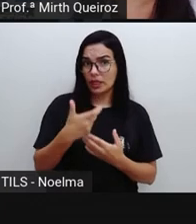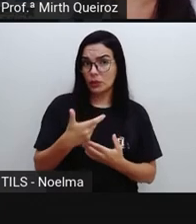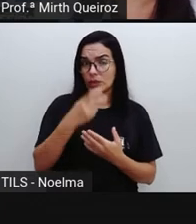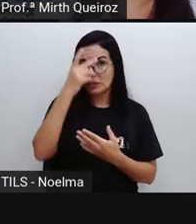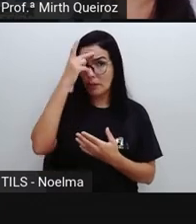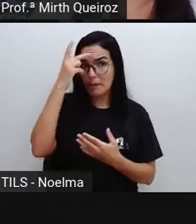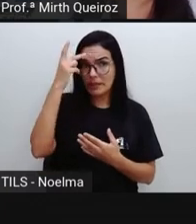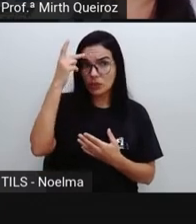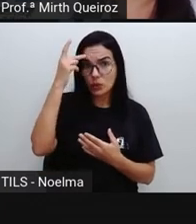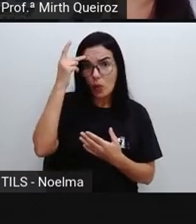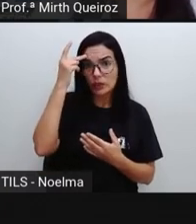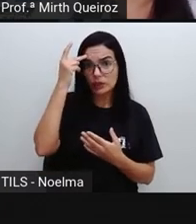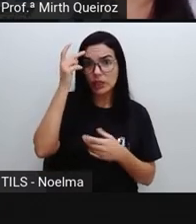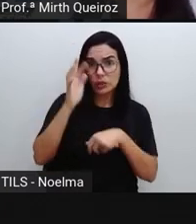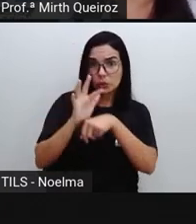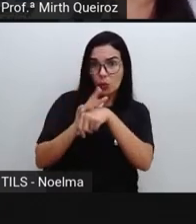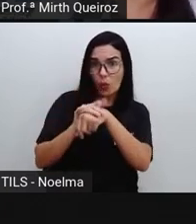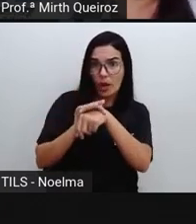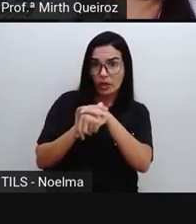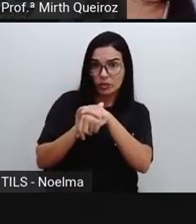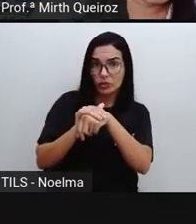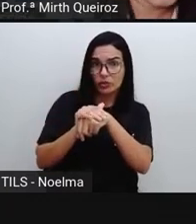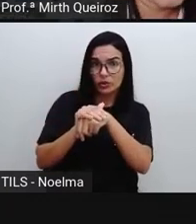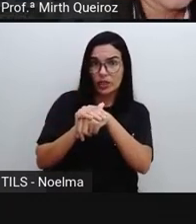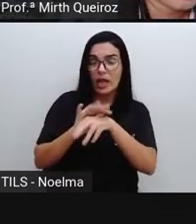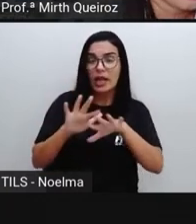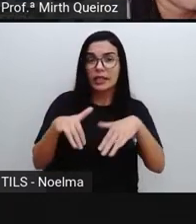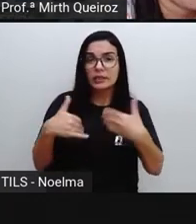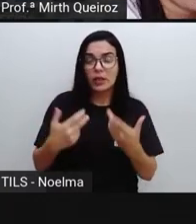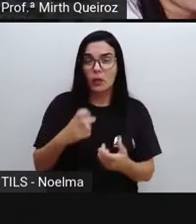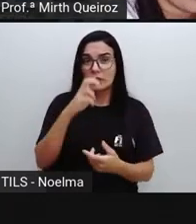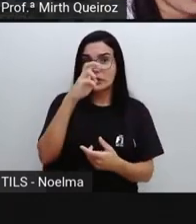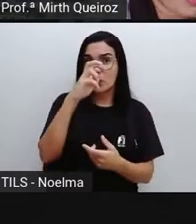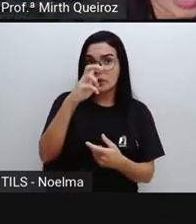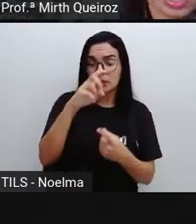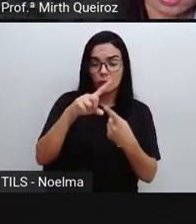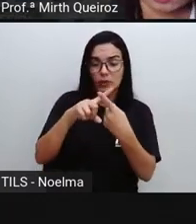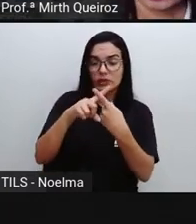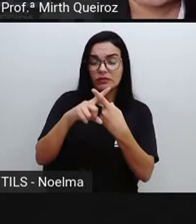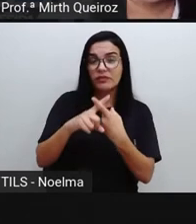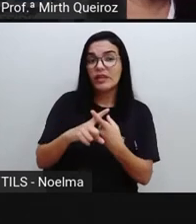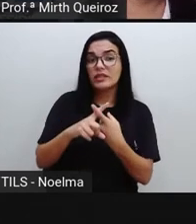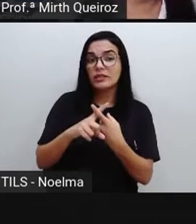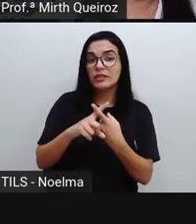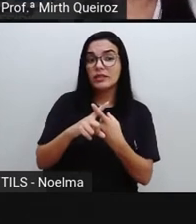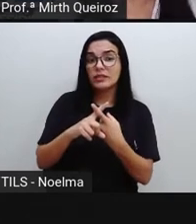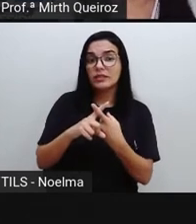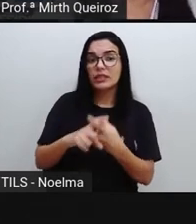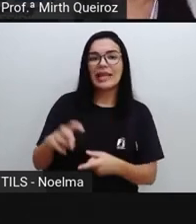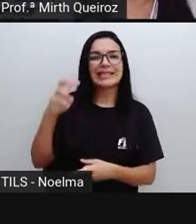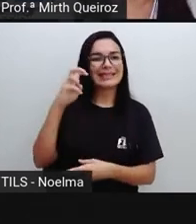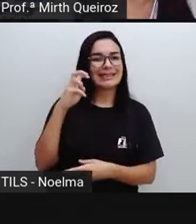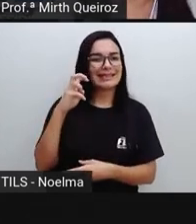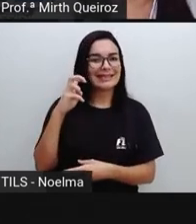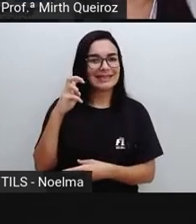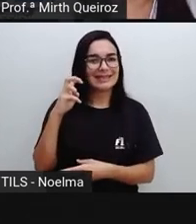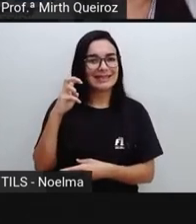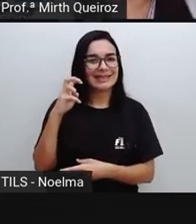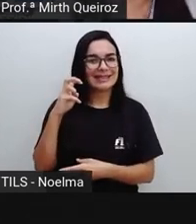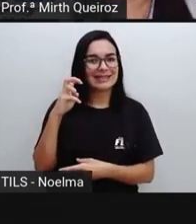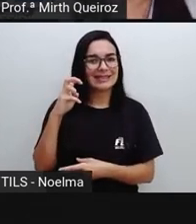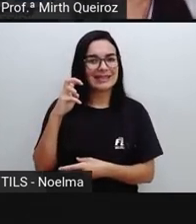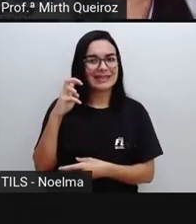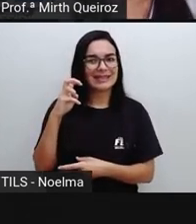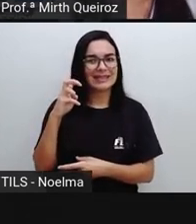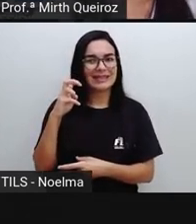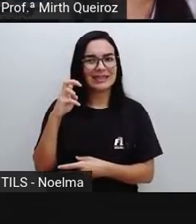Cinquenta e dois casos, gente vai ter que multiplicar aí por que numeral? Pelo numeral vinte. Então, a gente vai